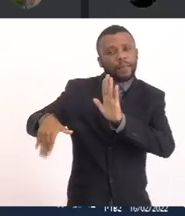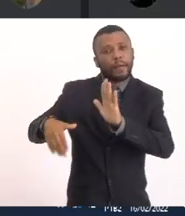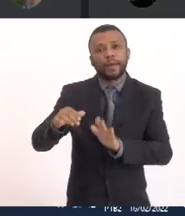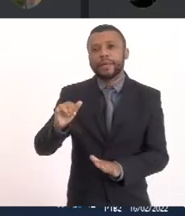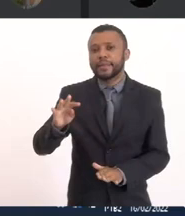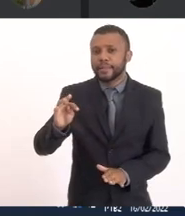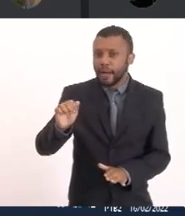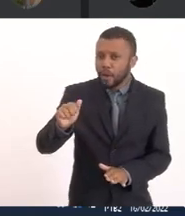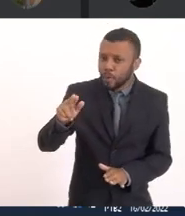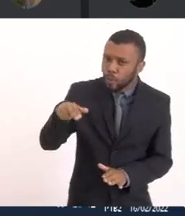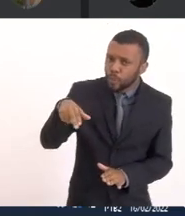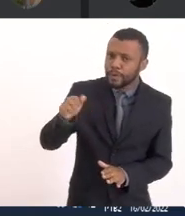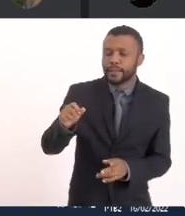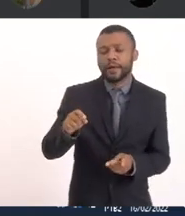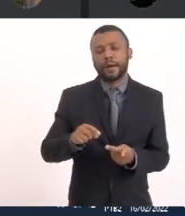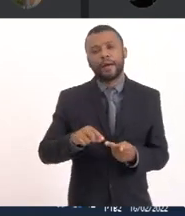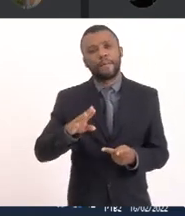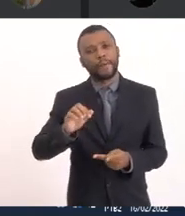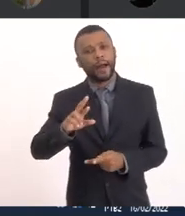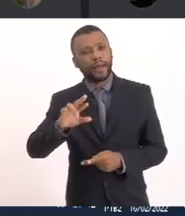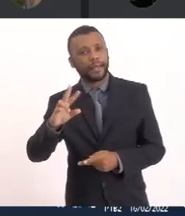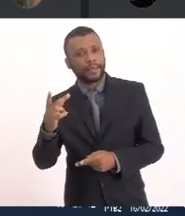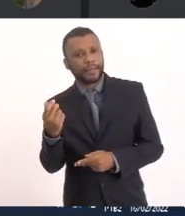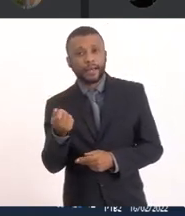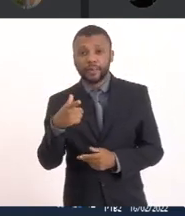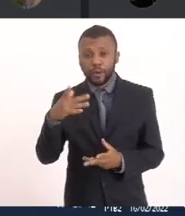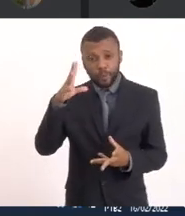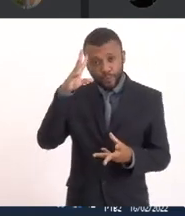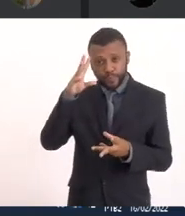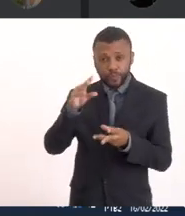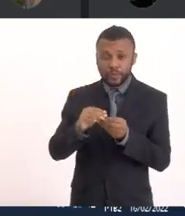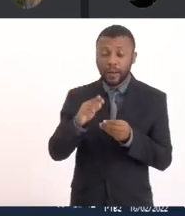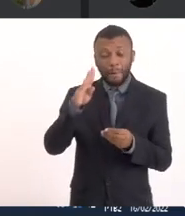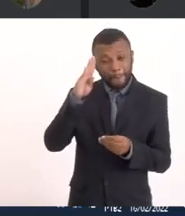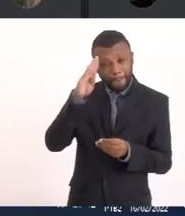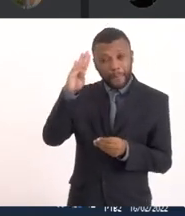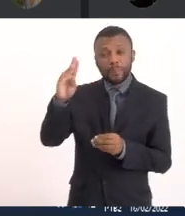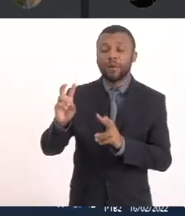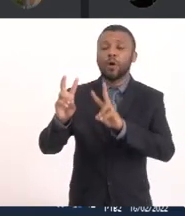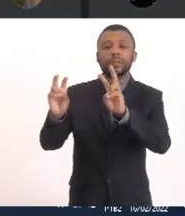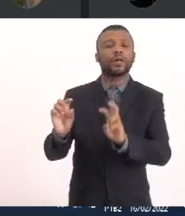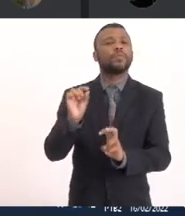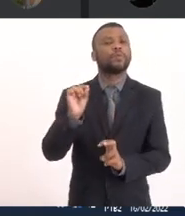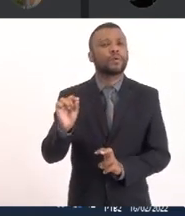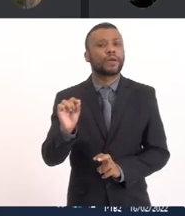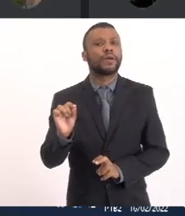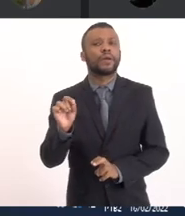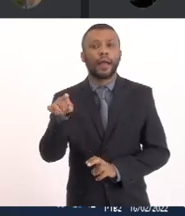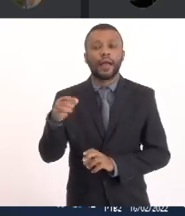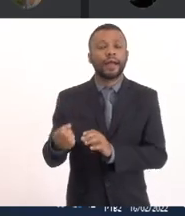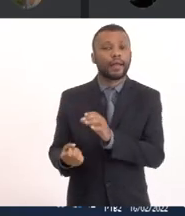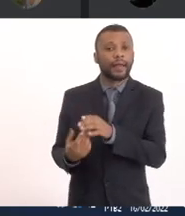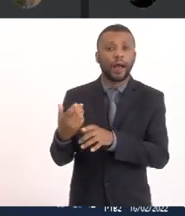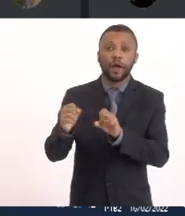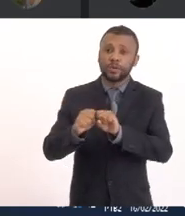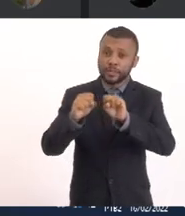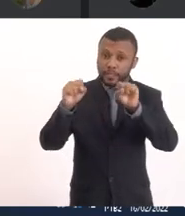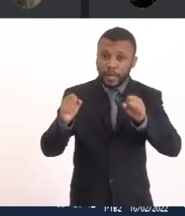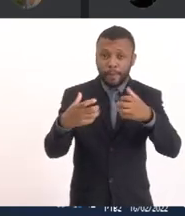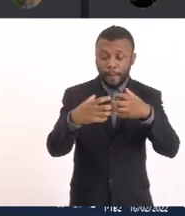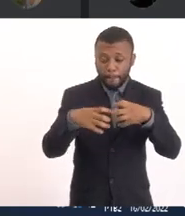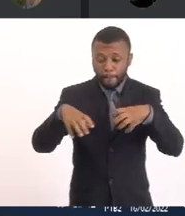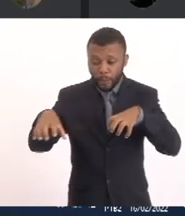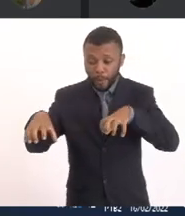Na praia da Barriga Então no meu entender Por que tem que ser priorizado Deputado Tem que ser priorizado A implantação Do sistema separador